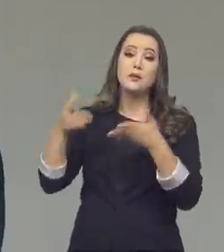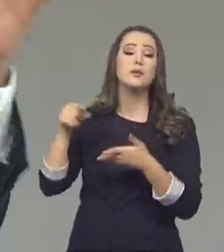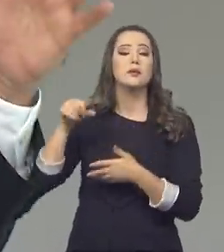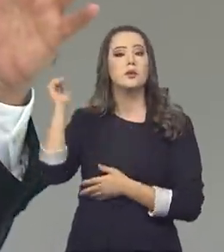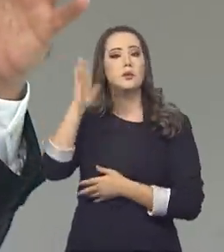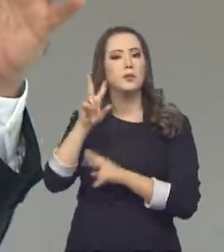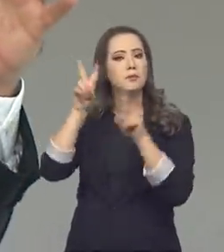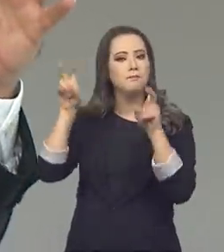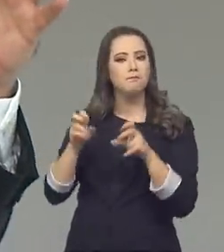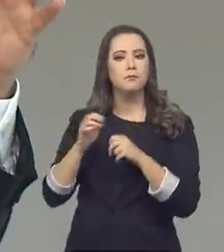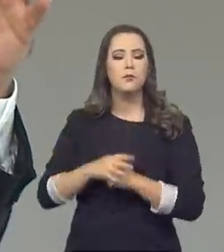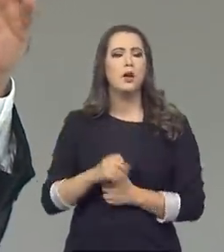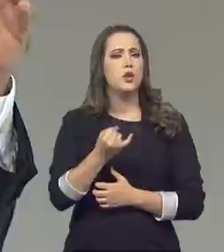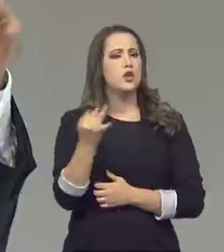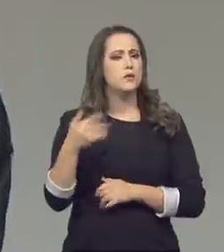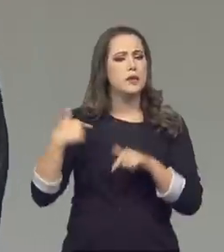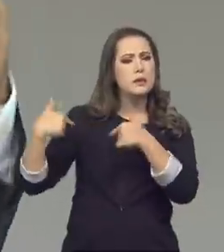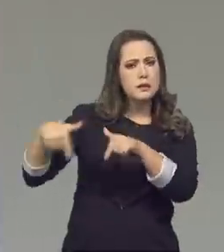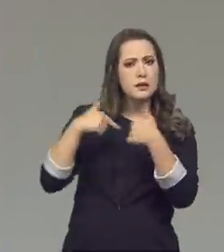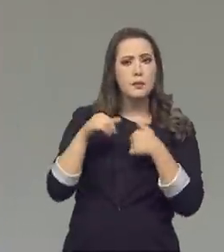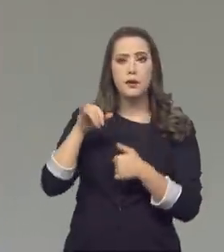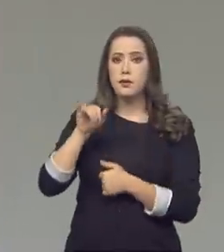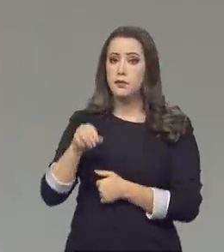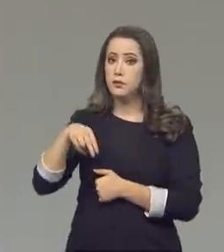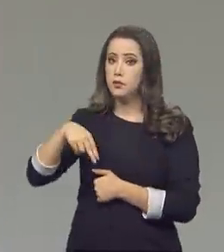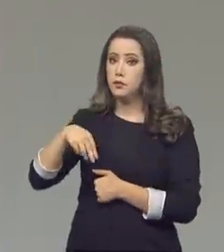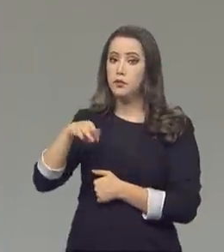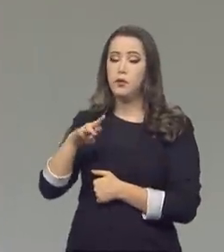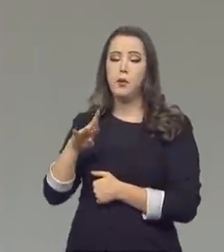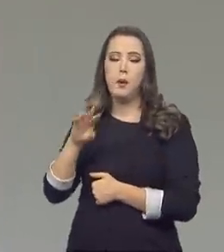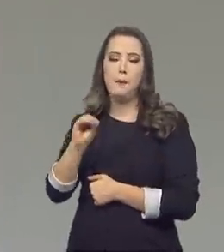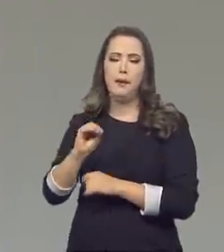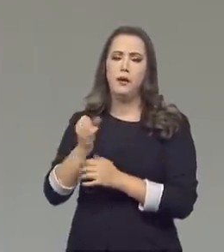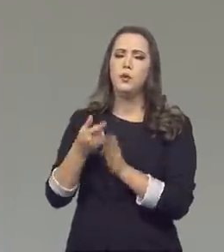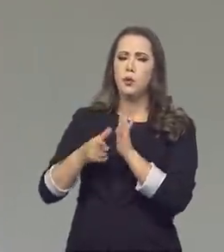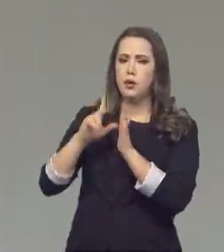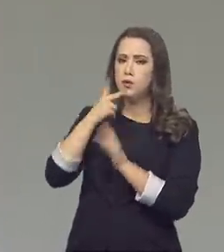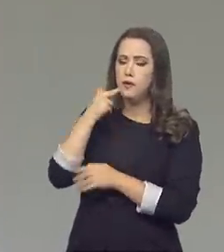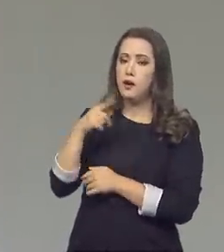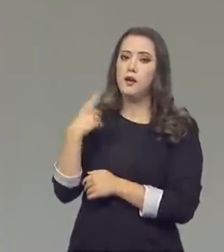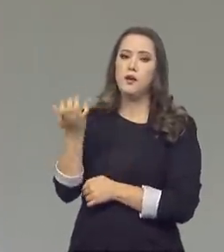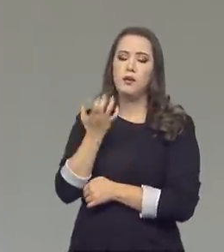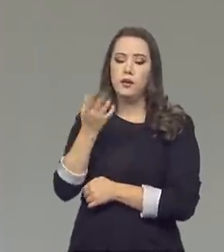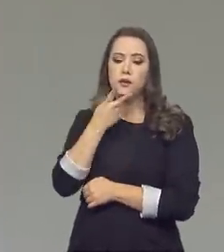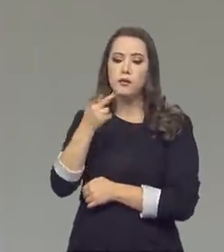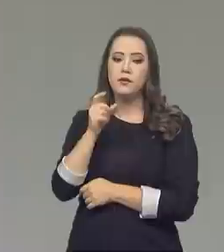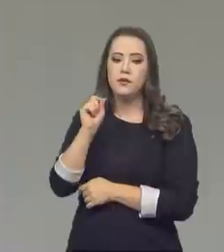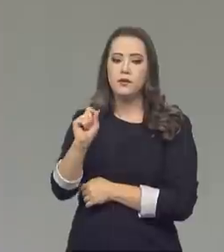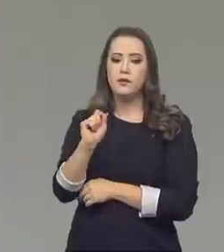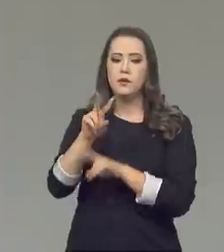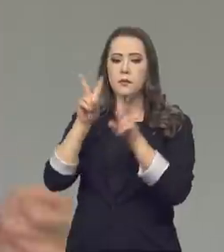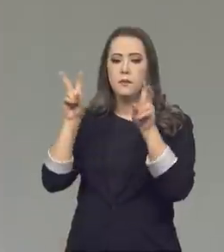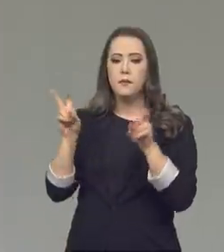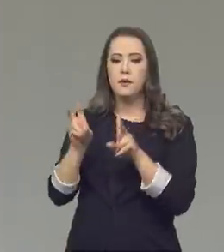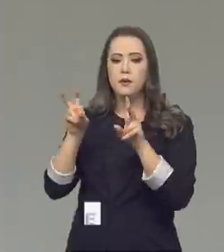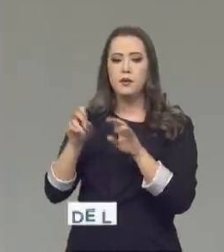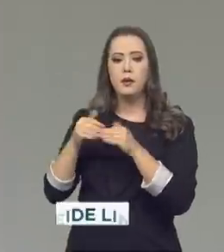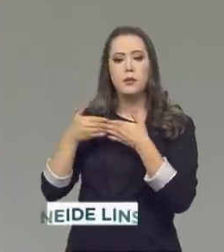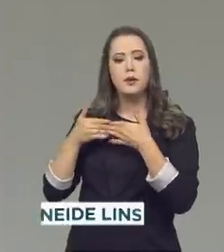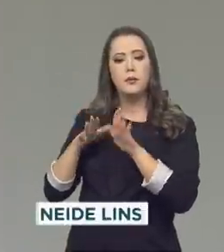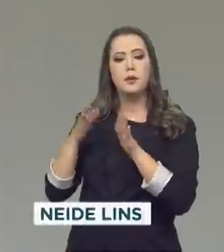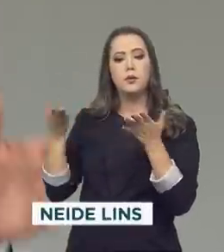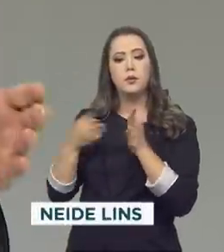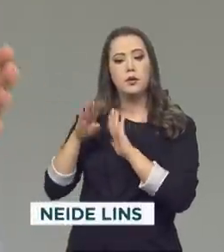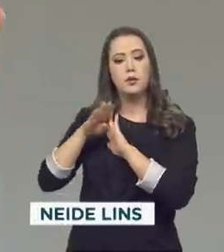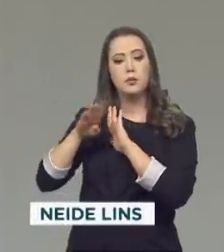um pouquinho das diferentes funções do Inmetro e da modernização porque está passando no Instituto, eu queria retomar um tema da abertura aqui do